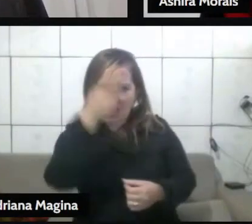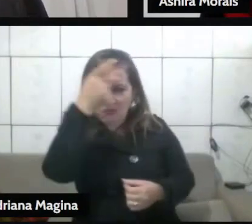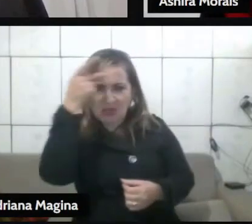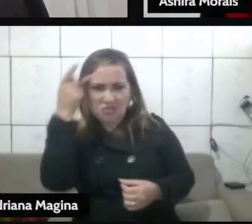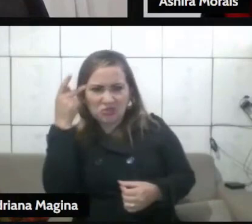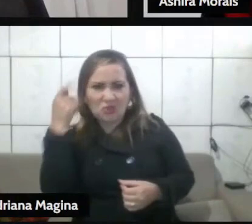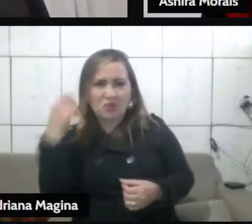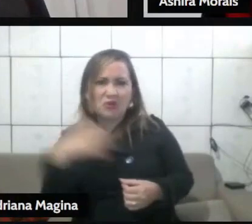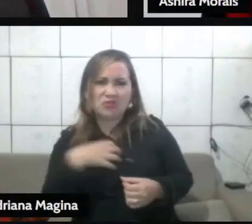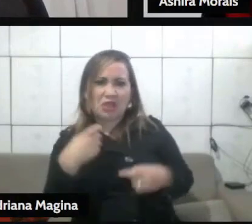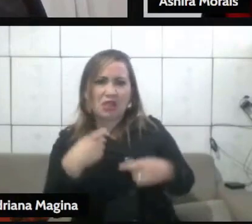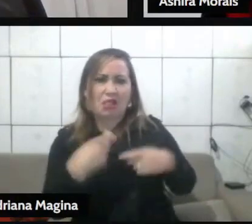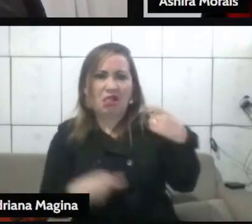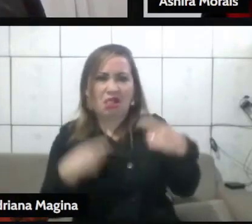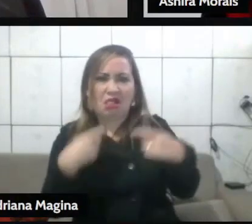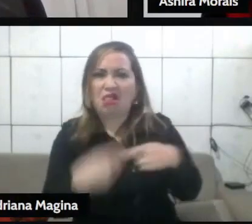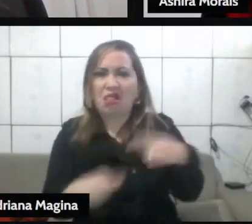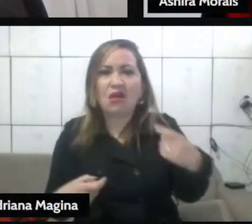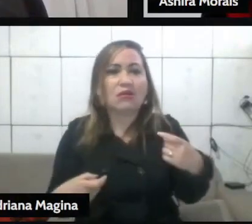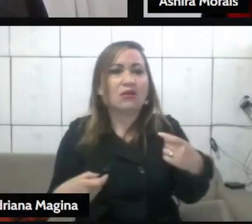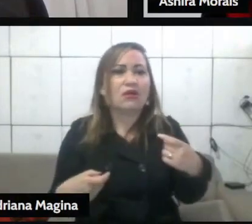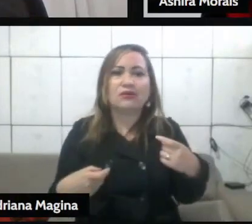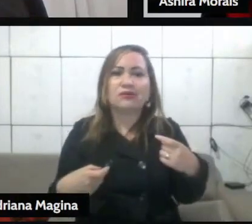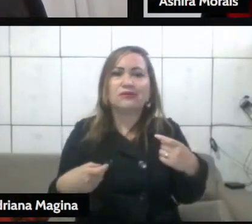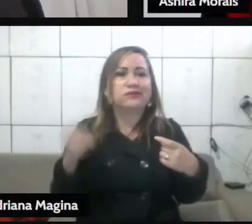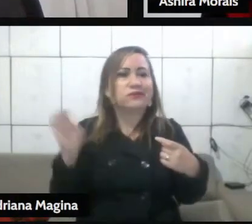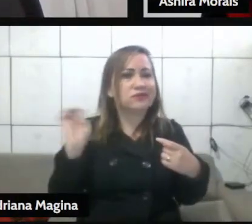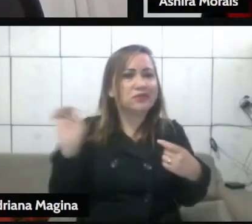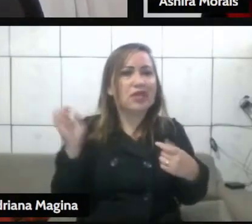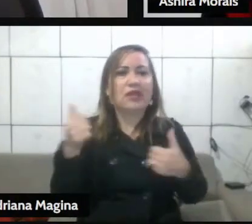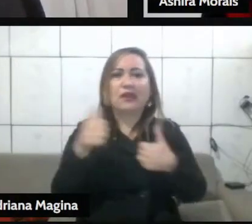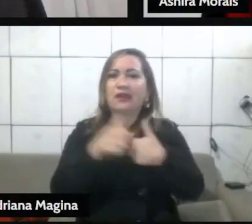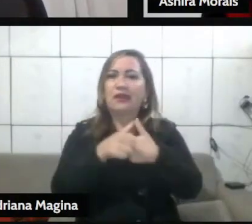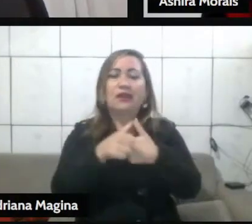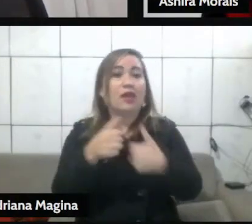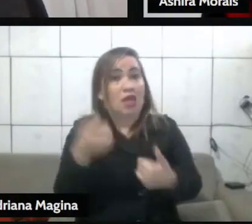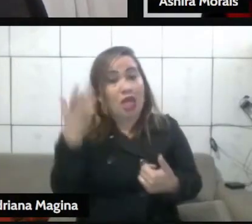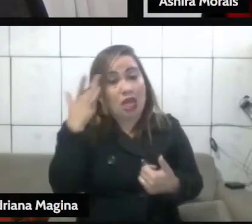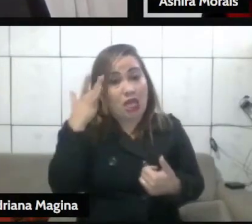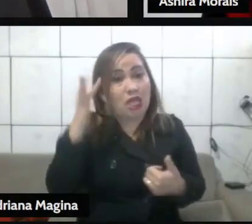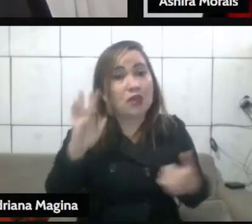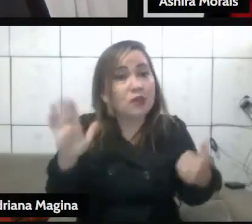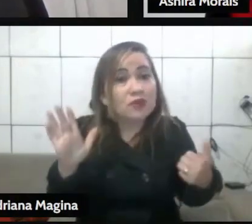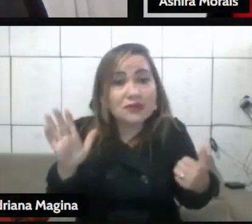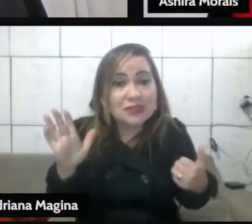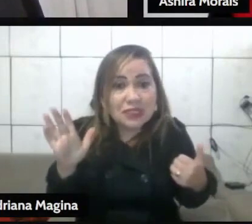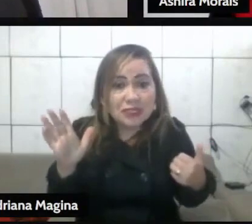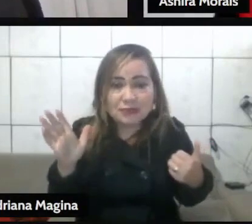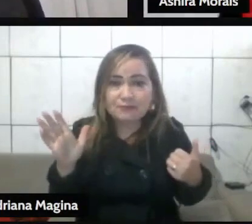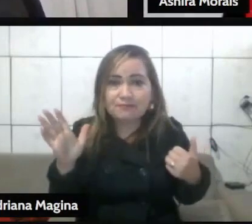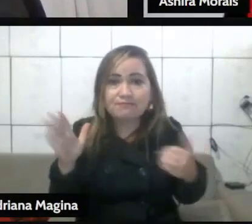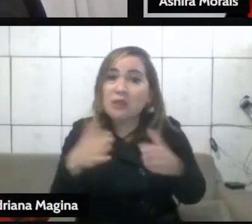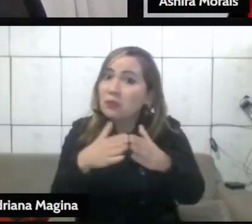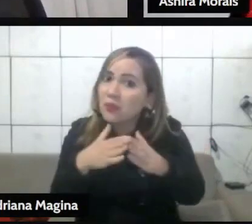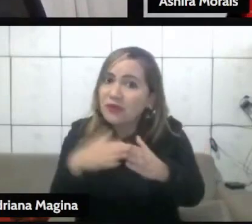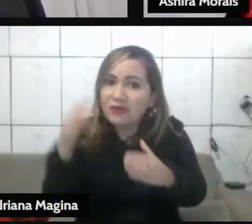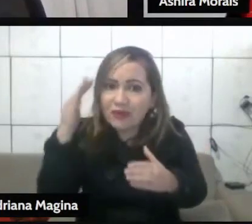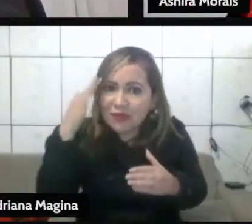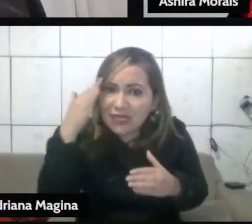Pela direção, né? Como eu te falei, não sei exatamente os termos, tá? Então, por gentileza, me compreenda se eu